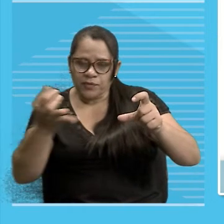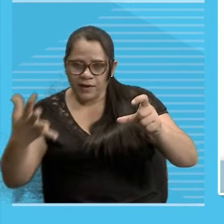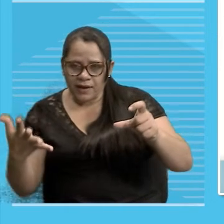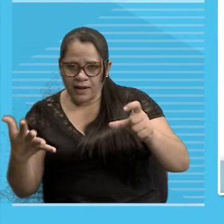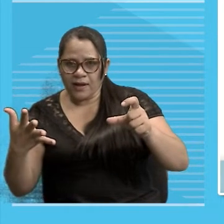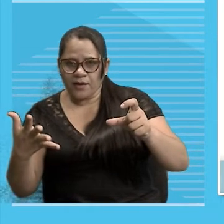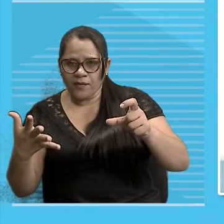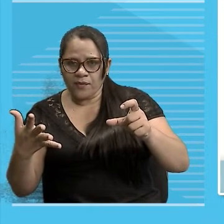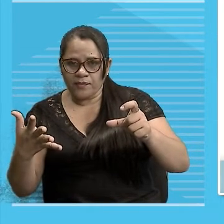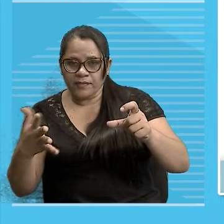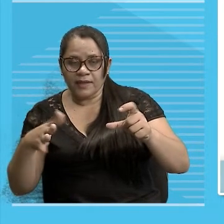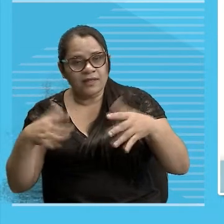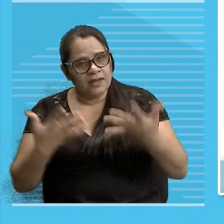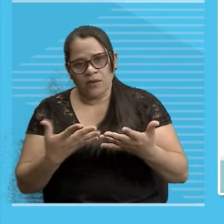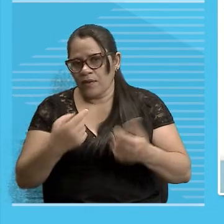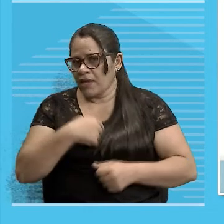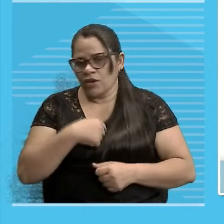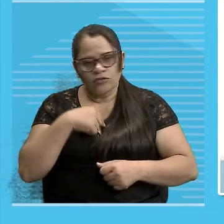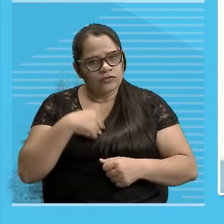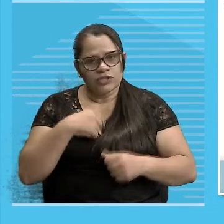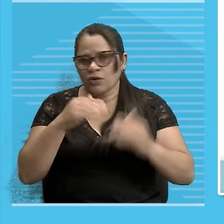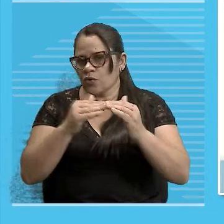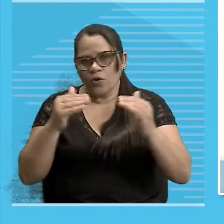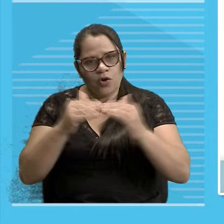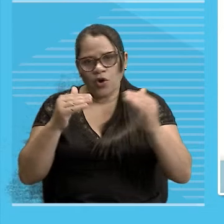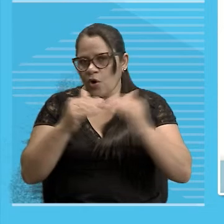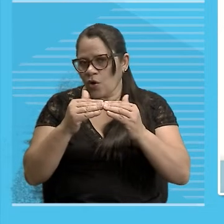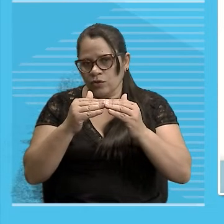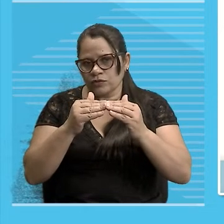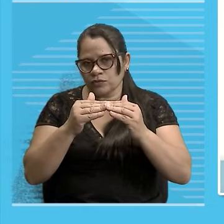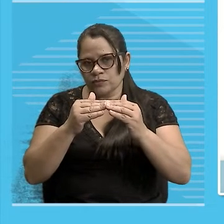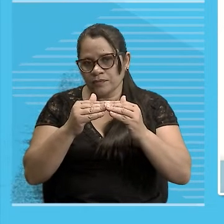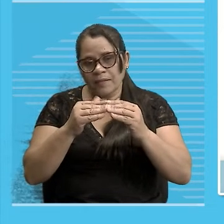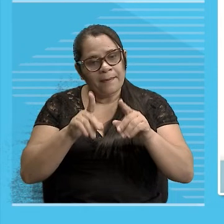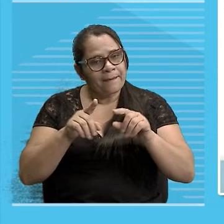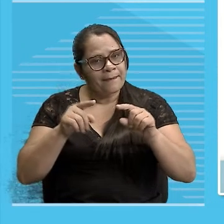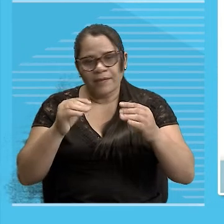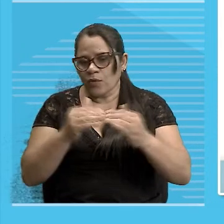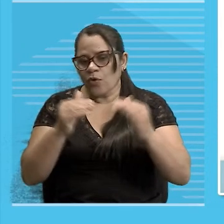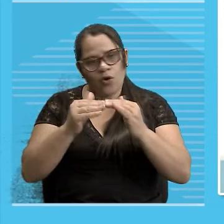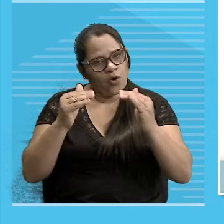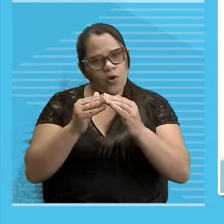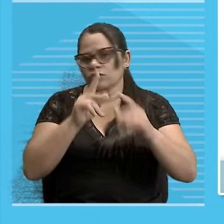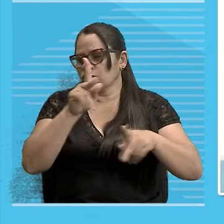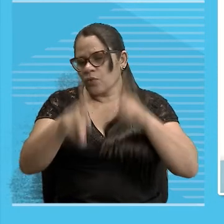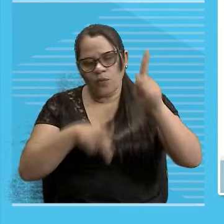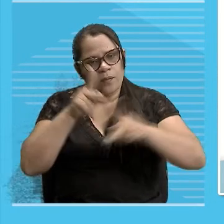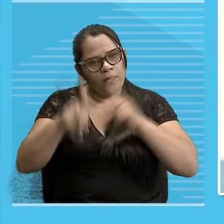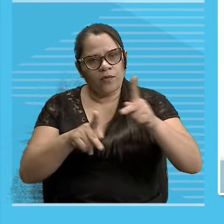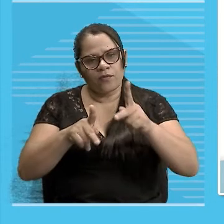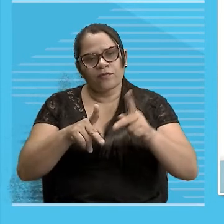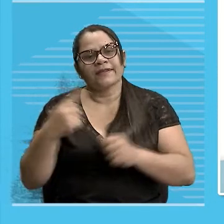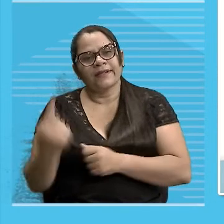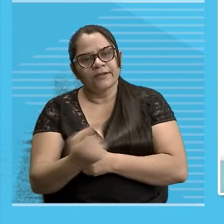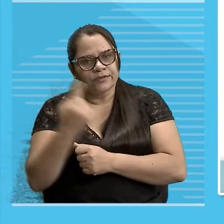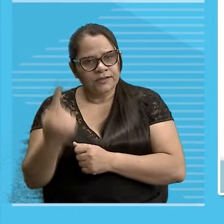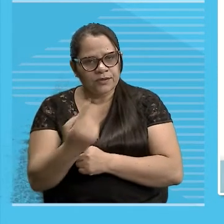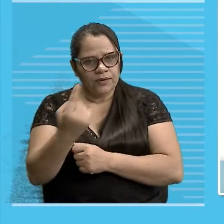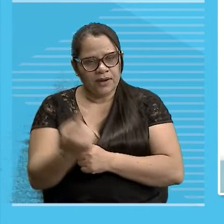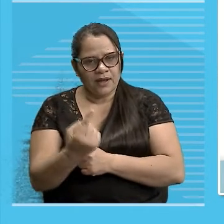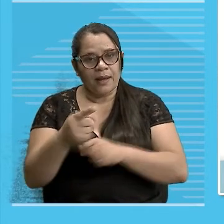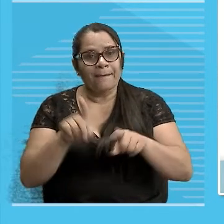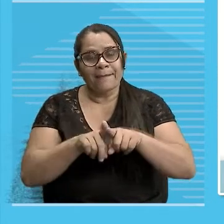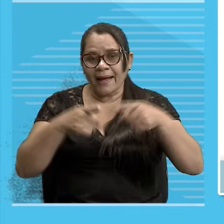Eu não Estou Concordando Mais o Verbo Com a Ideia Aliás Com o Povo Com o Substantivo Em si Que é Singular Mas com a Ideia De